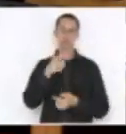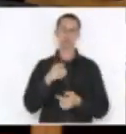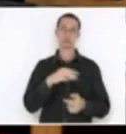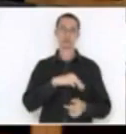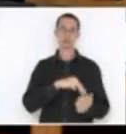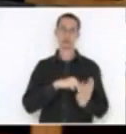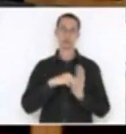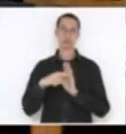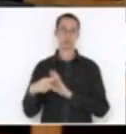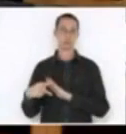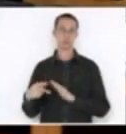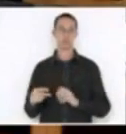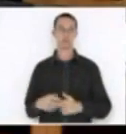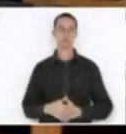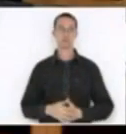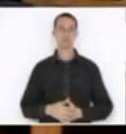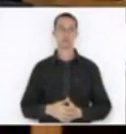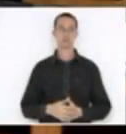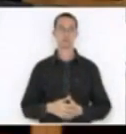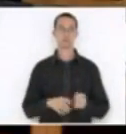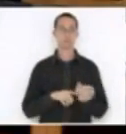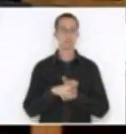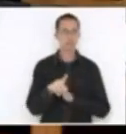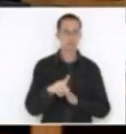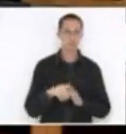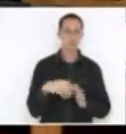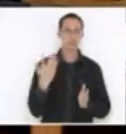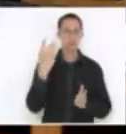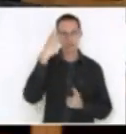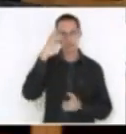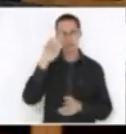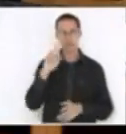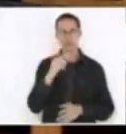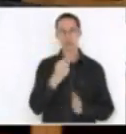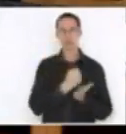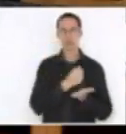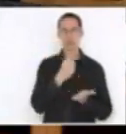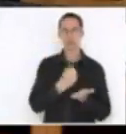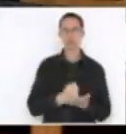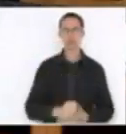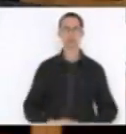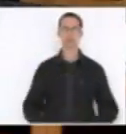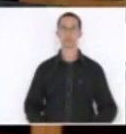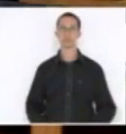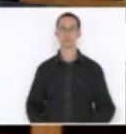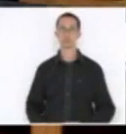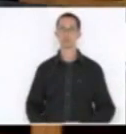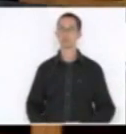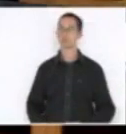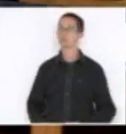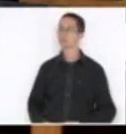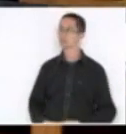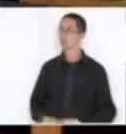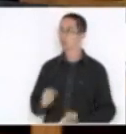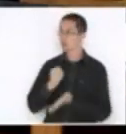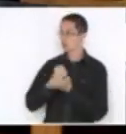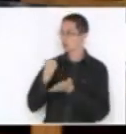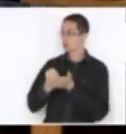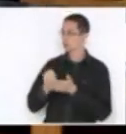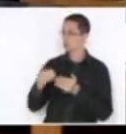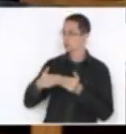pudesse... Qual é o dado do contrato, deputado Fernando Corruzzi, de vencimento? O contrato deles é em julho, parece.